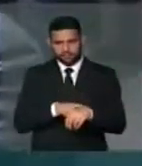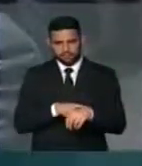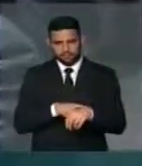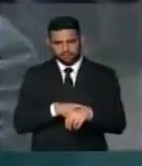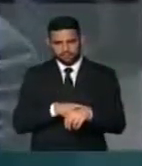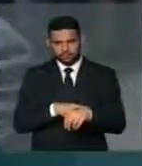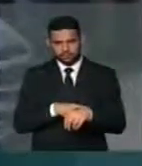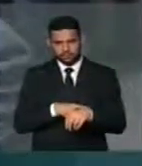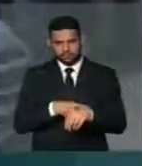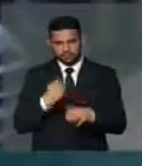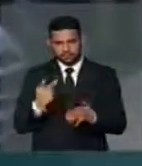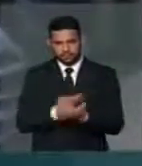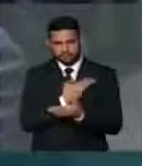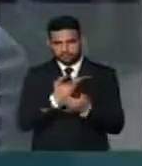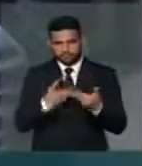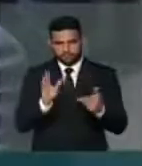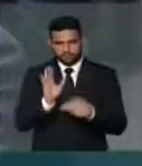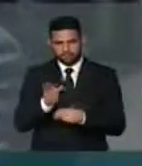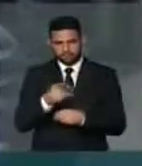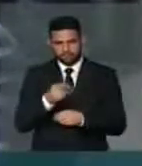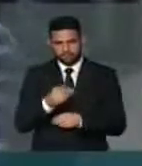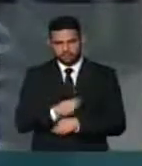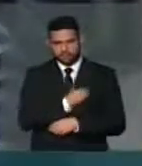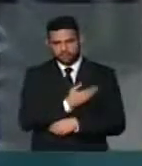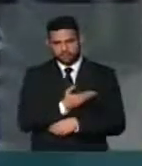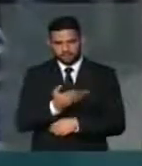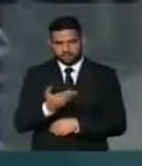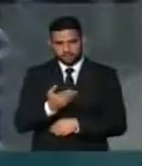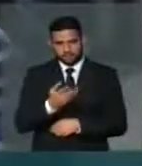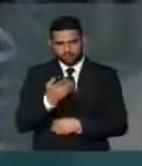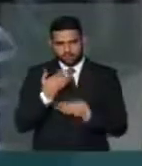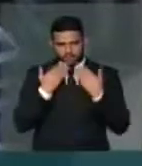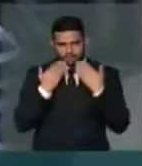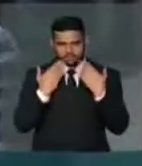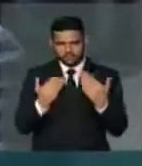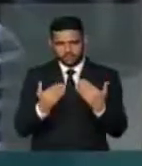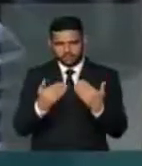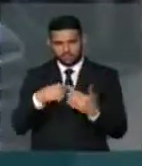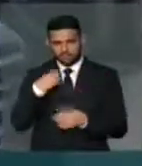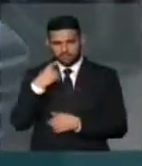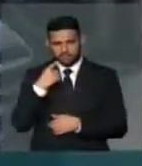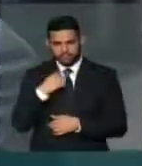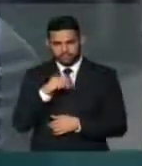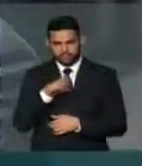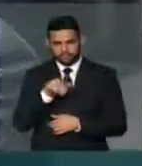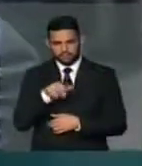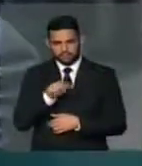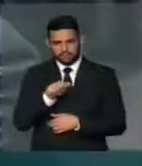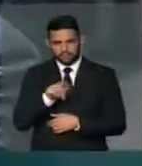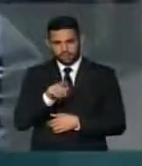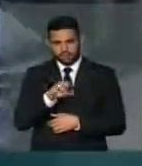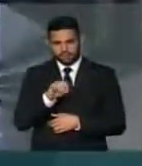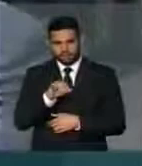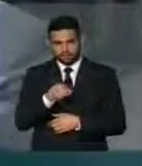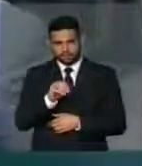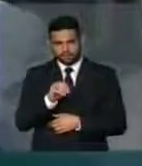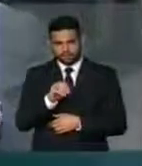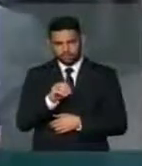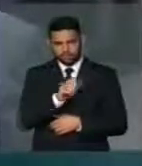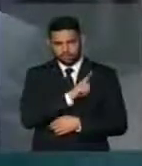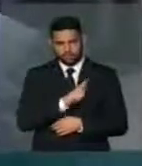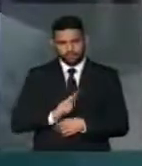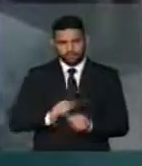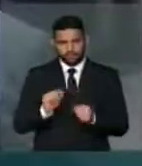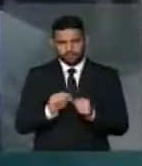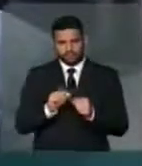uma repercussão que já foi aqui trazida pelo deputado Bruno Araújo. O que o governo